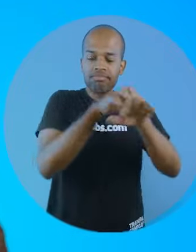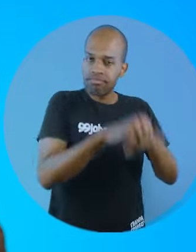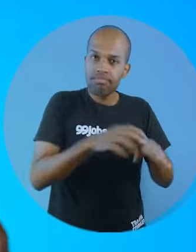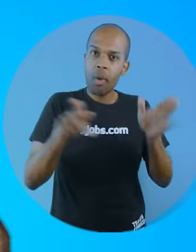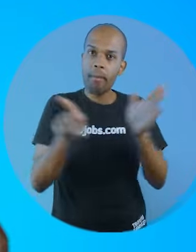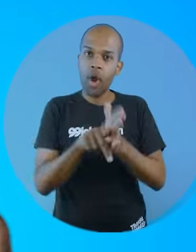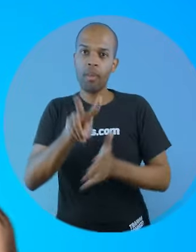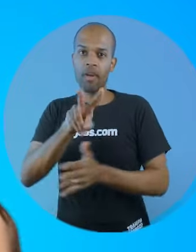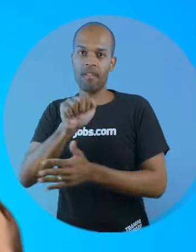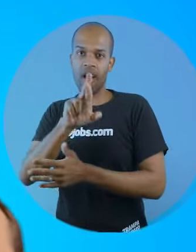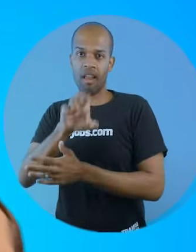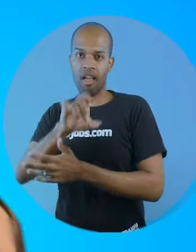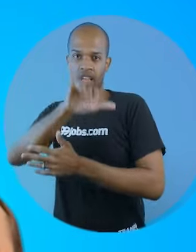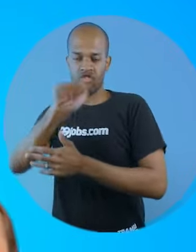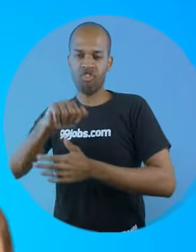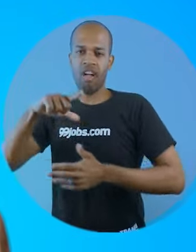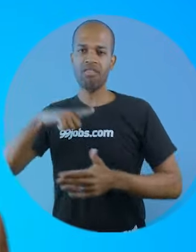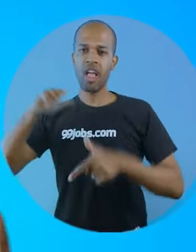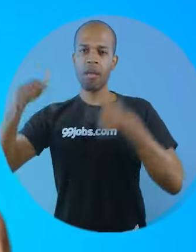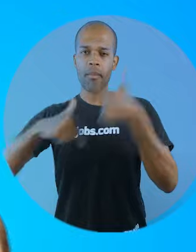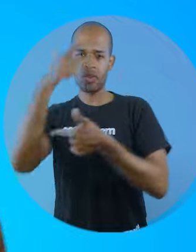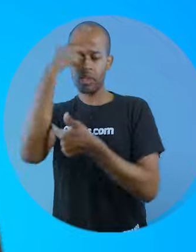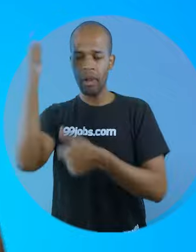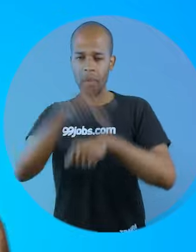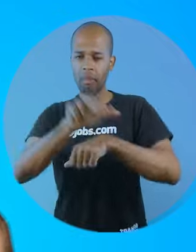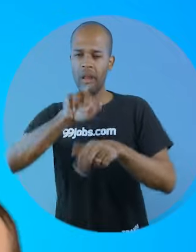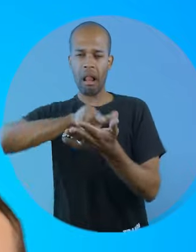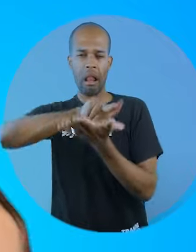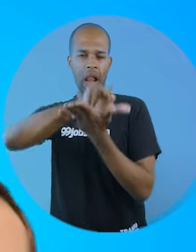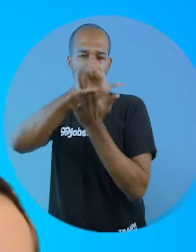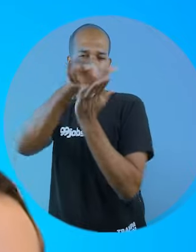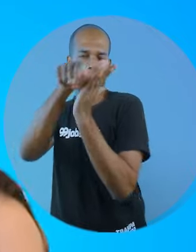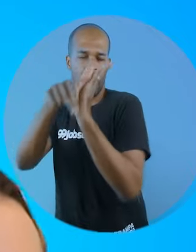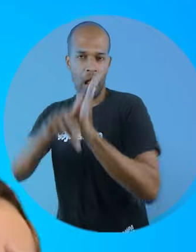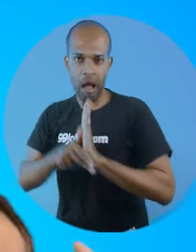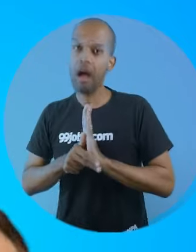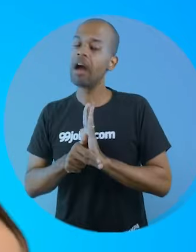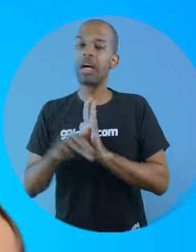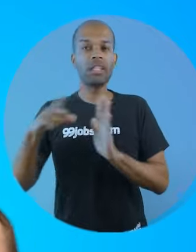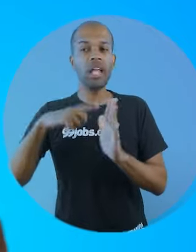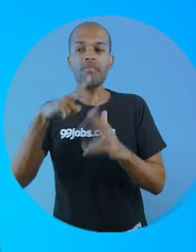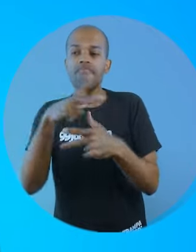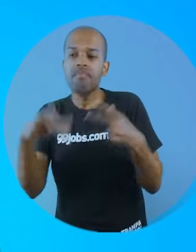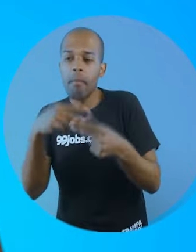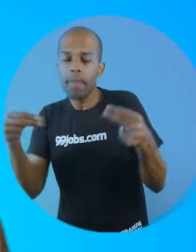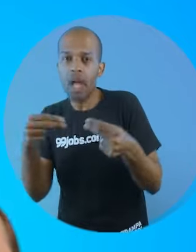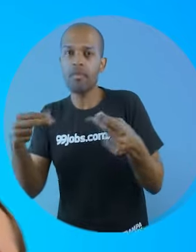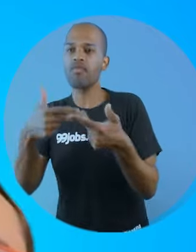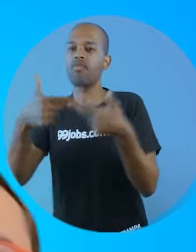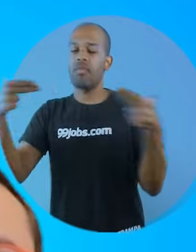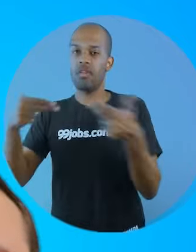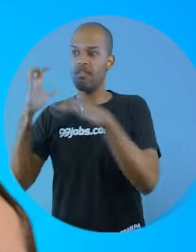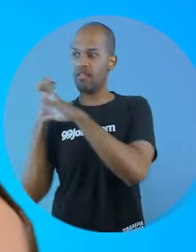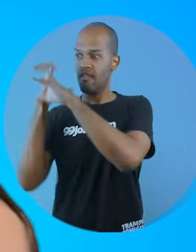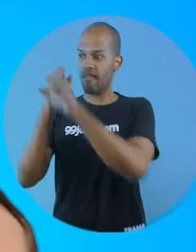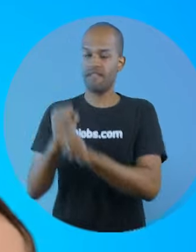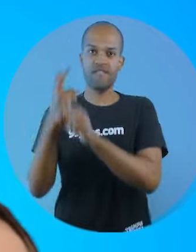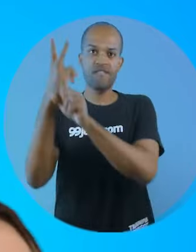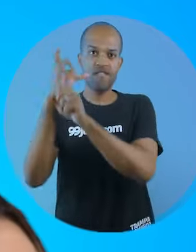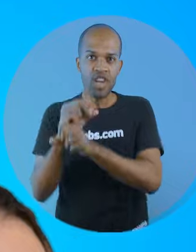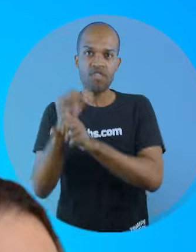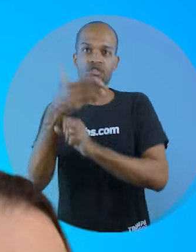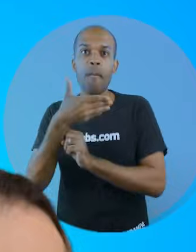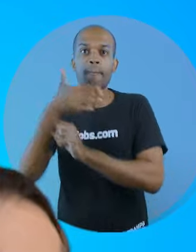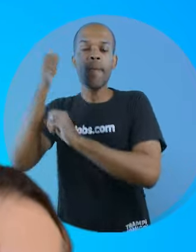varejo. A empresa tem cerca de 40 mil funcionários. Sua política de gestão de pessoas foi reconhecida por diversos prêmios. Mais de 20 anos